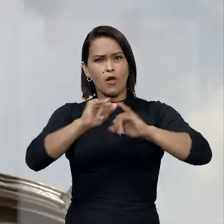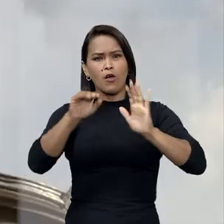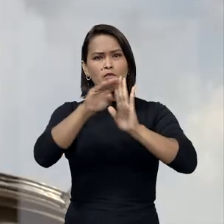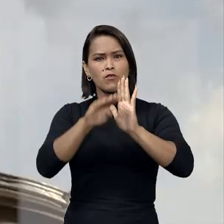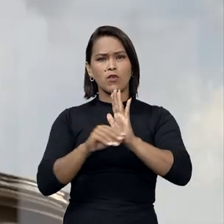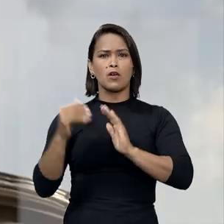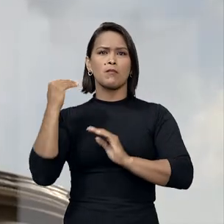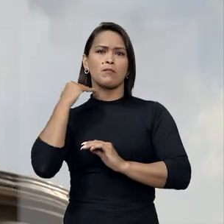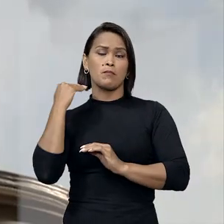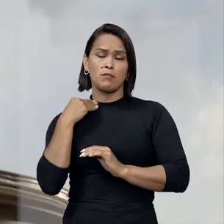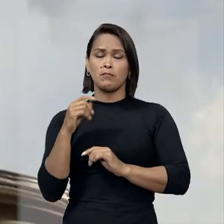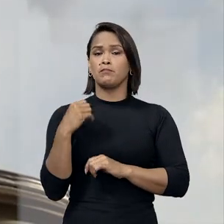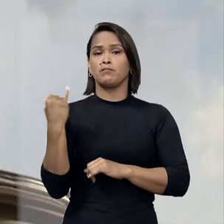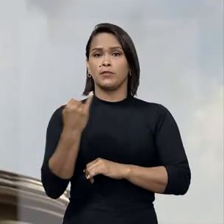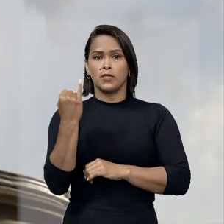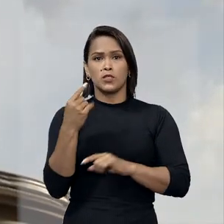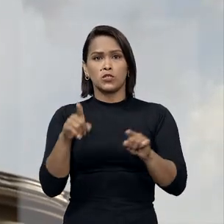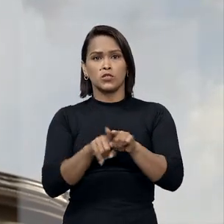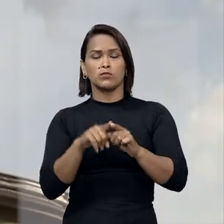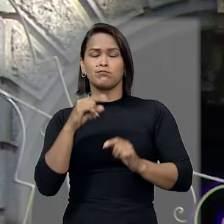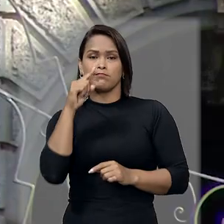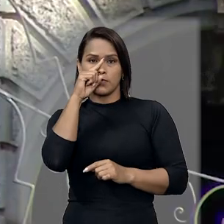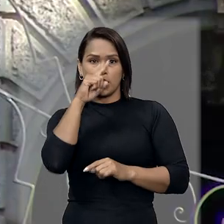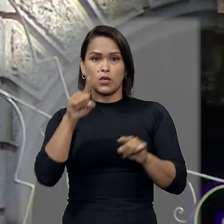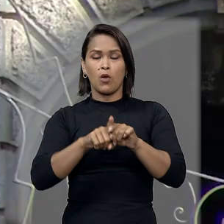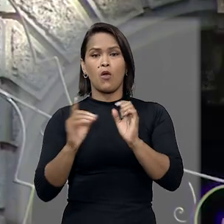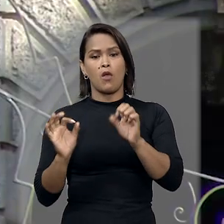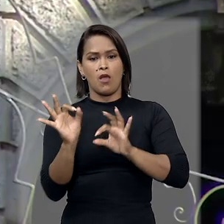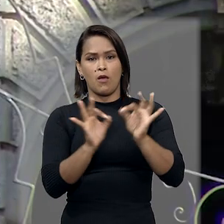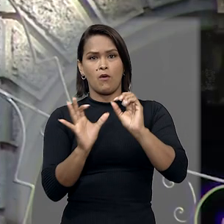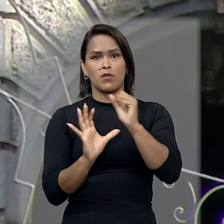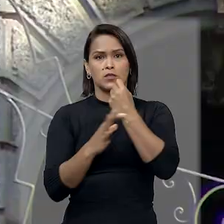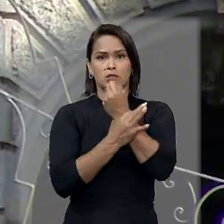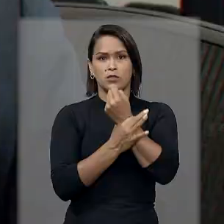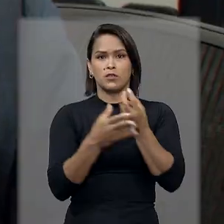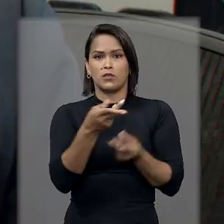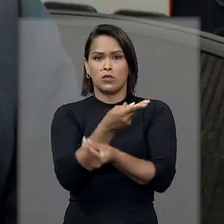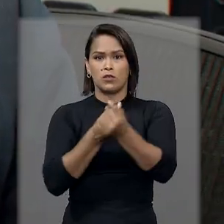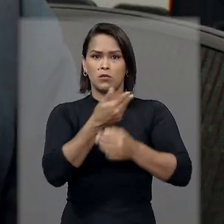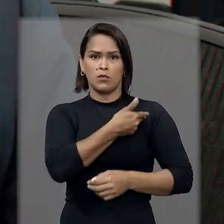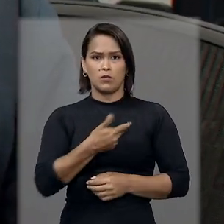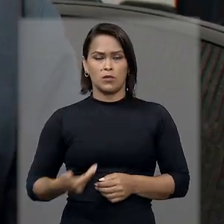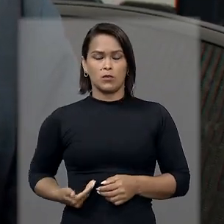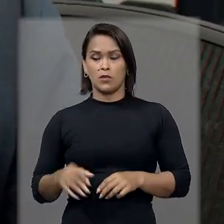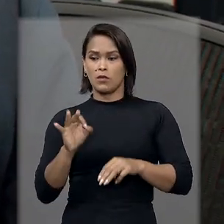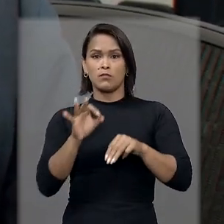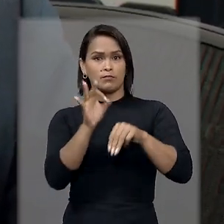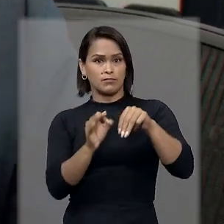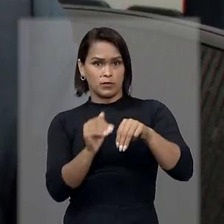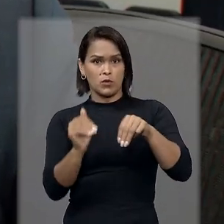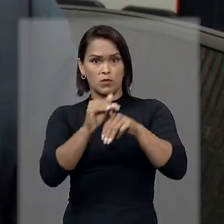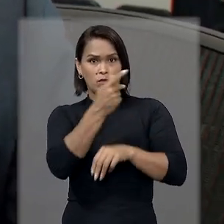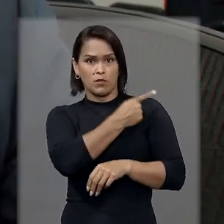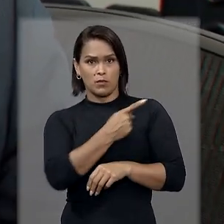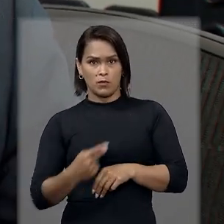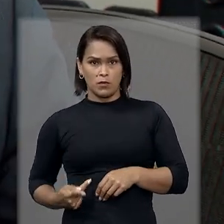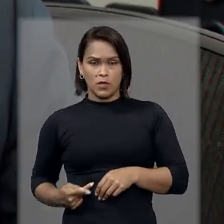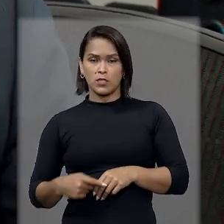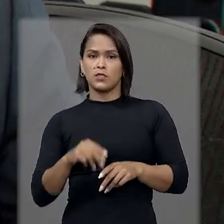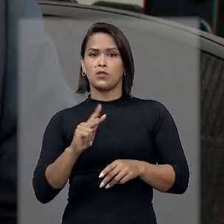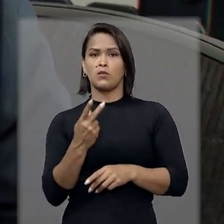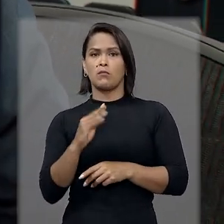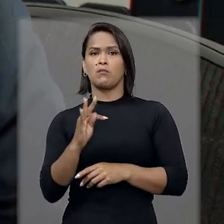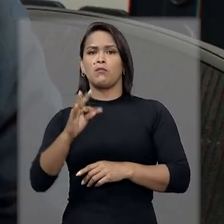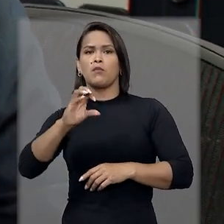causaria grave lesão à ordem, à segurança e à economia públicas. Para o presidente do STJ, ministro Humberto